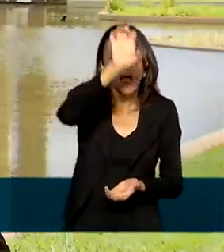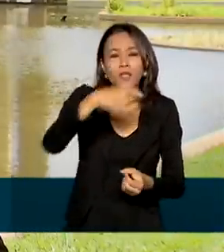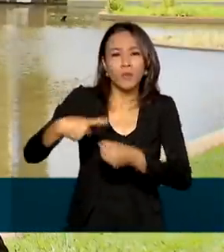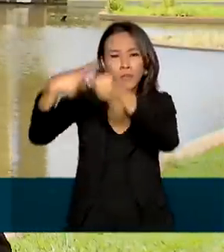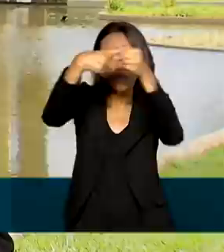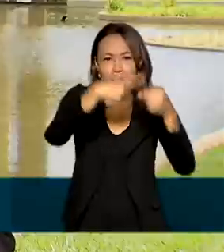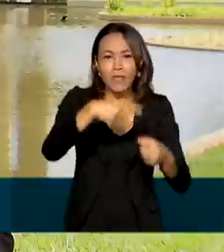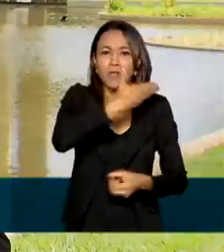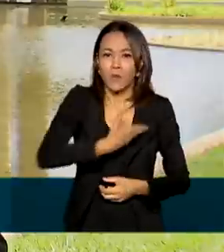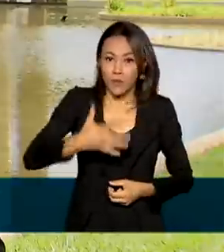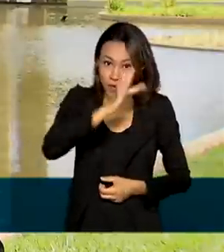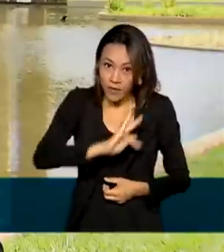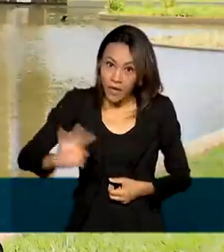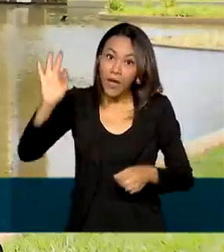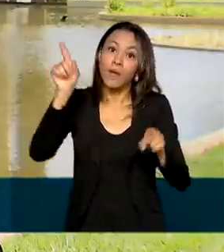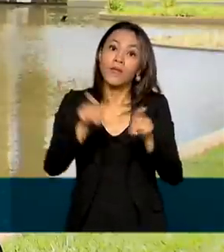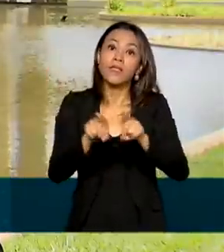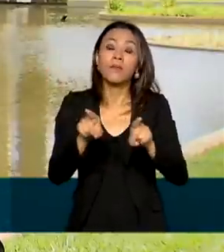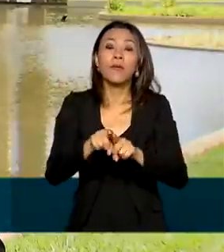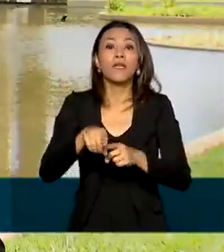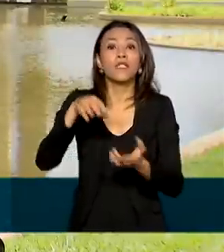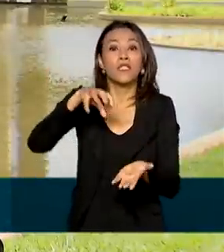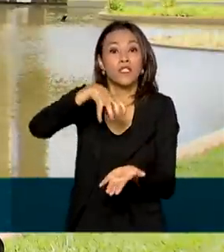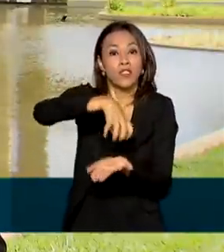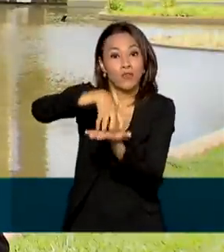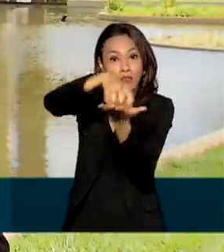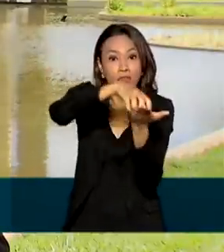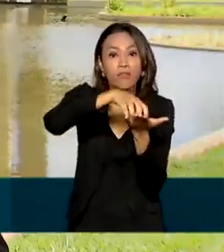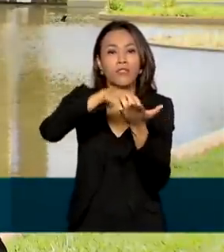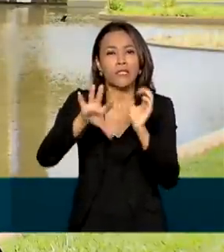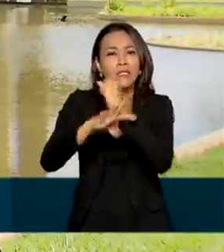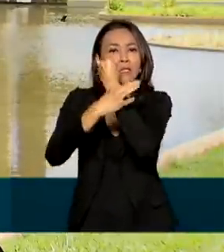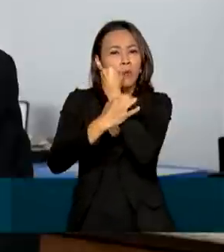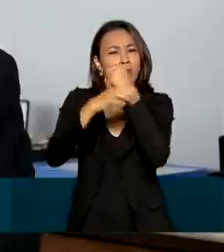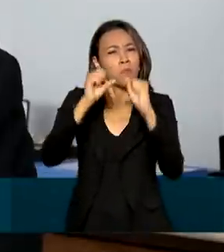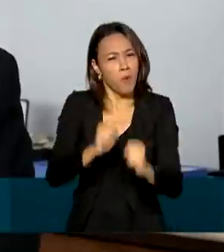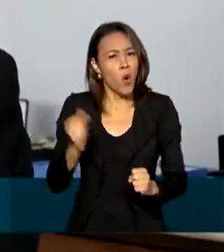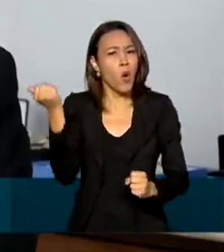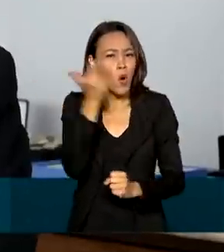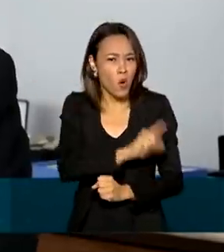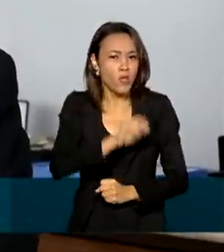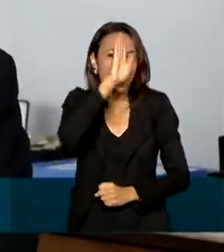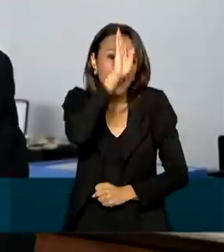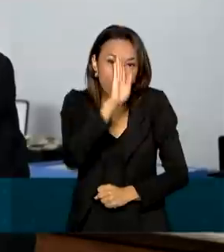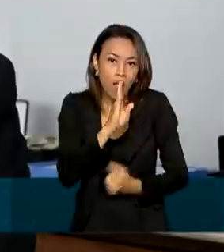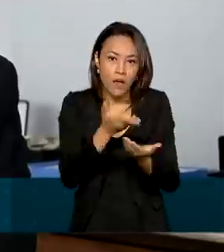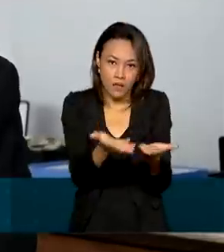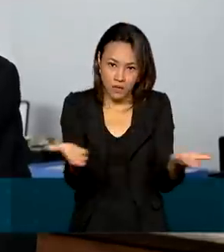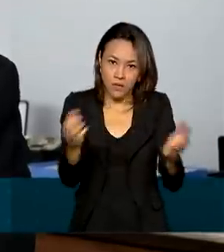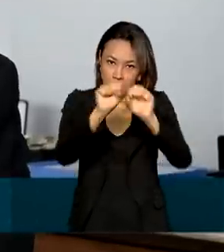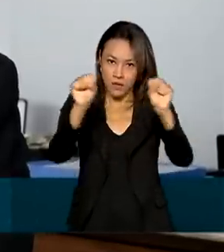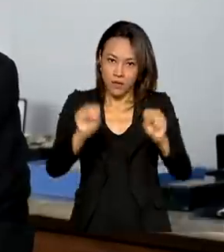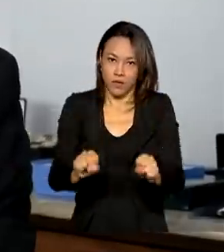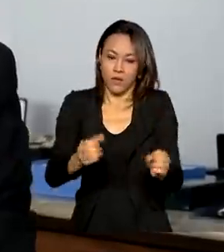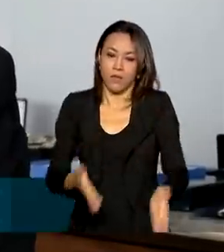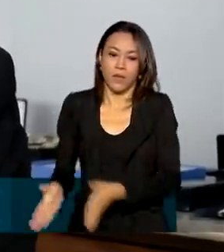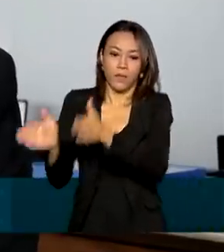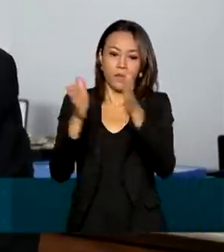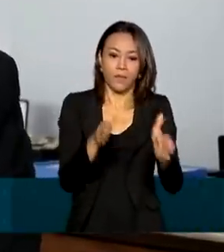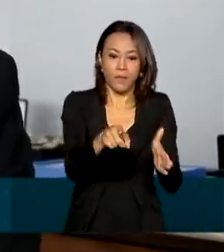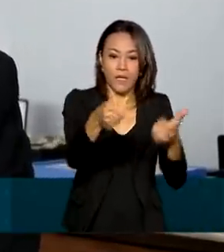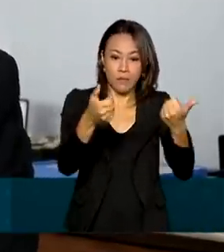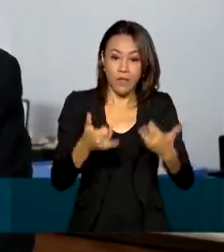e instituições do Sistema Único de Segurança Pública podem aderir gratuitamente. Essa cobertura fotográfica de imagens é algo que vai